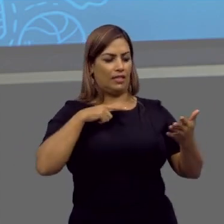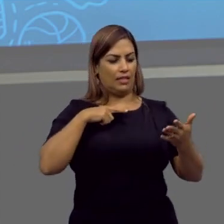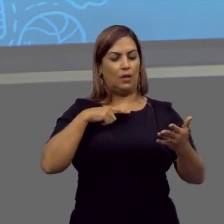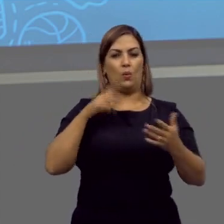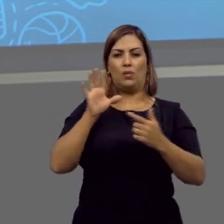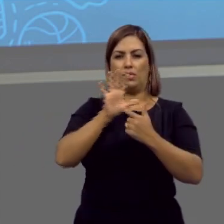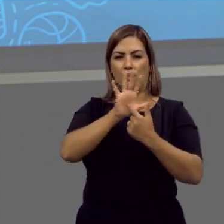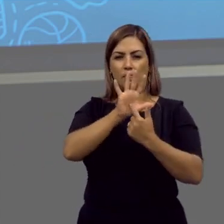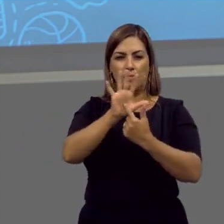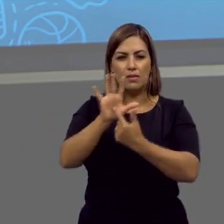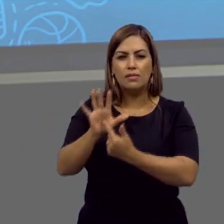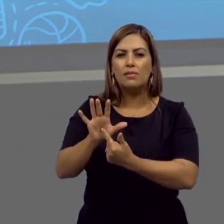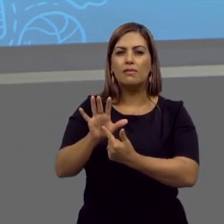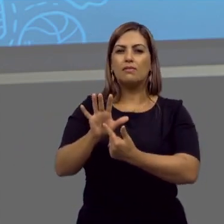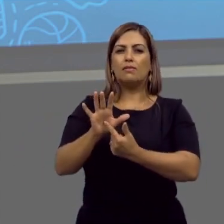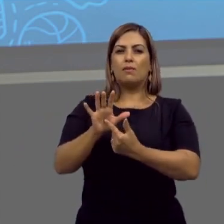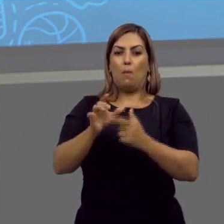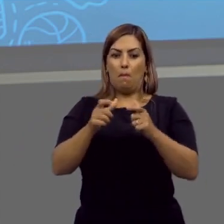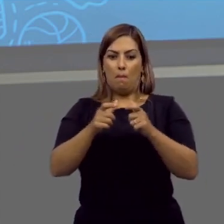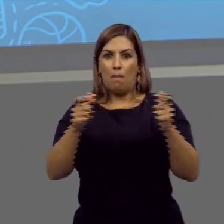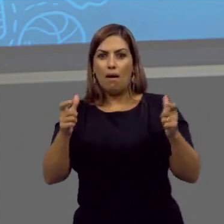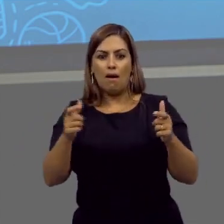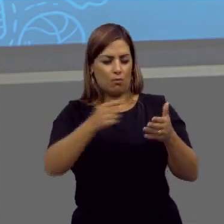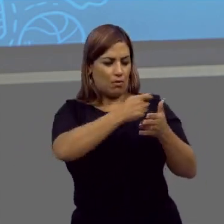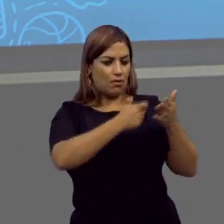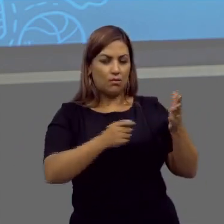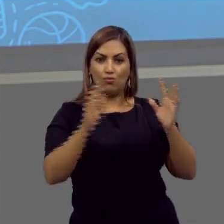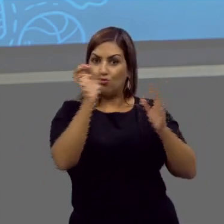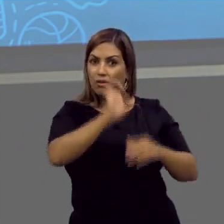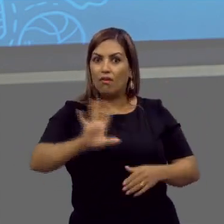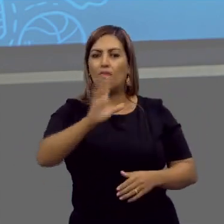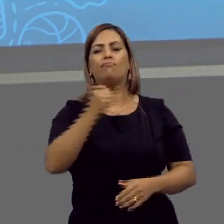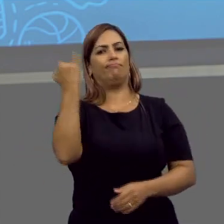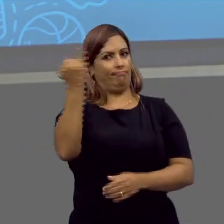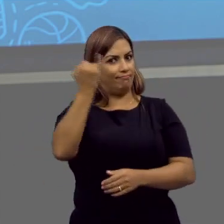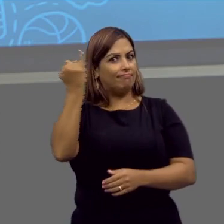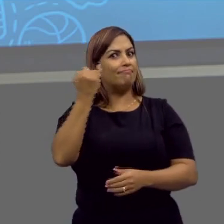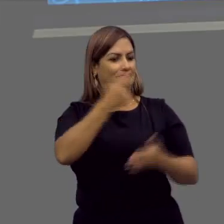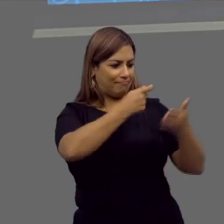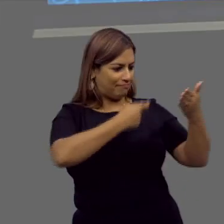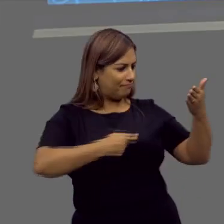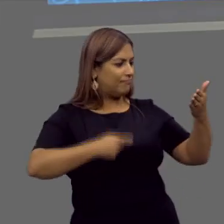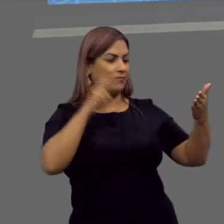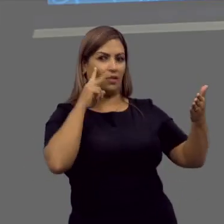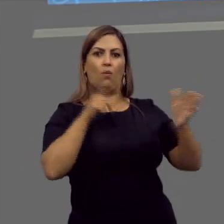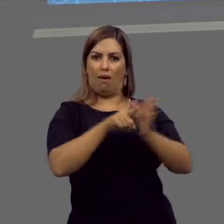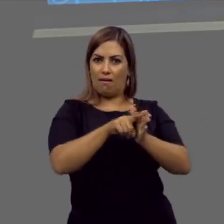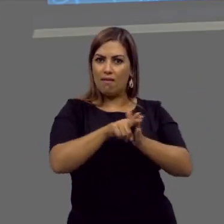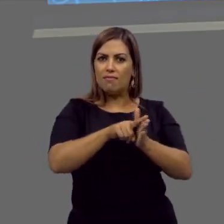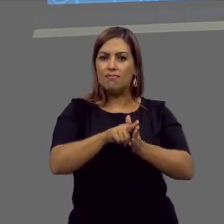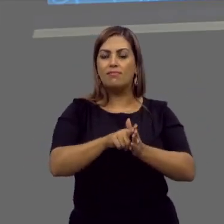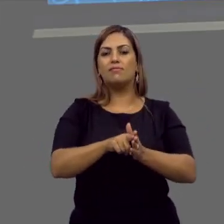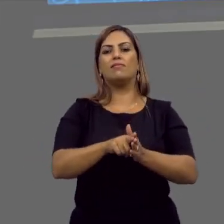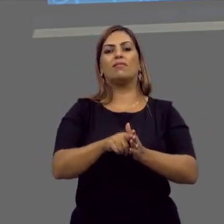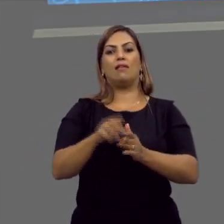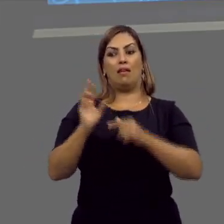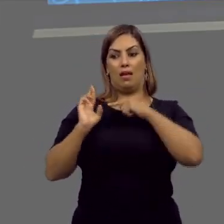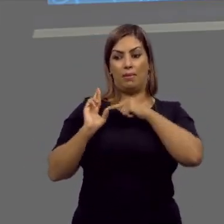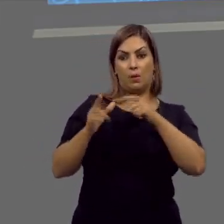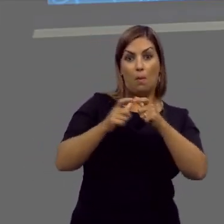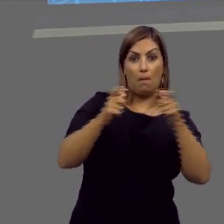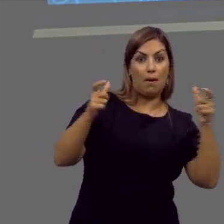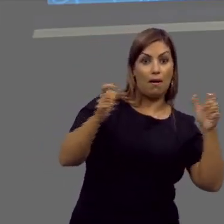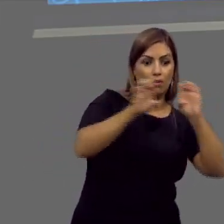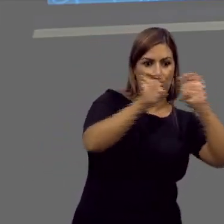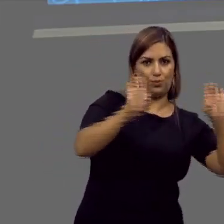aparência macro, a redação como um todo, é importante. Tente analisar isso. Representação